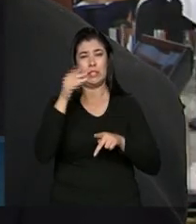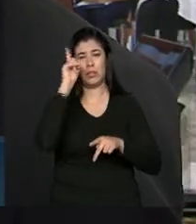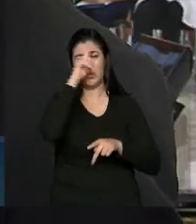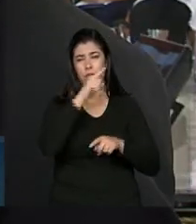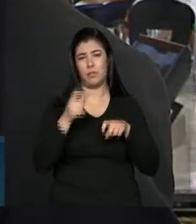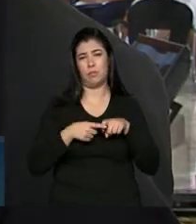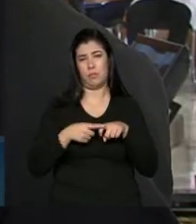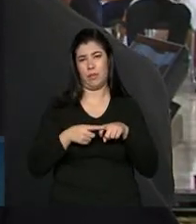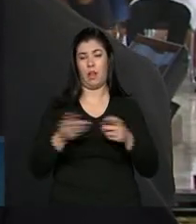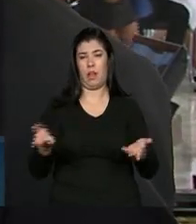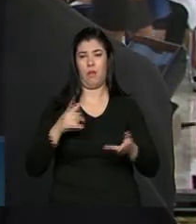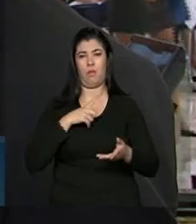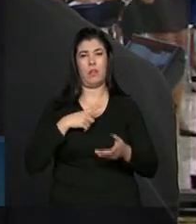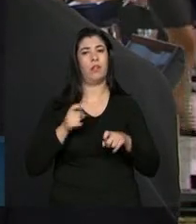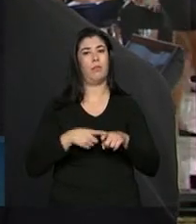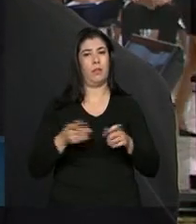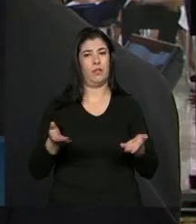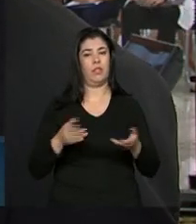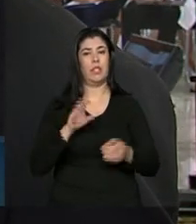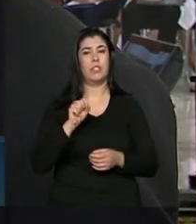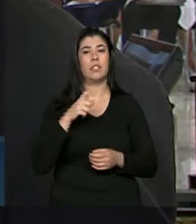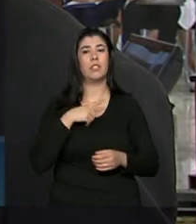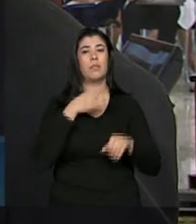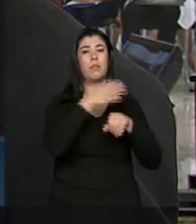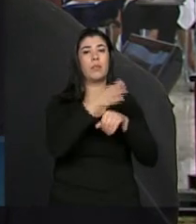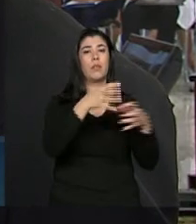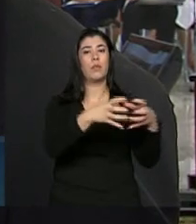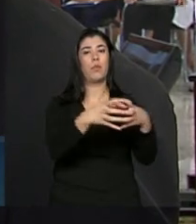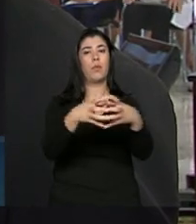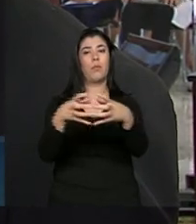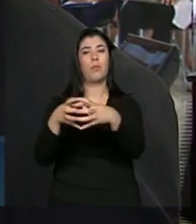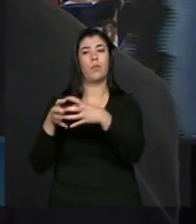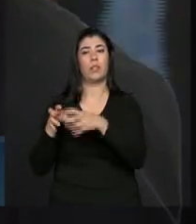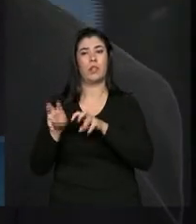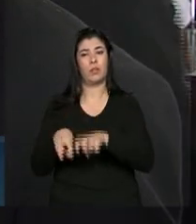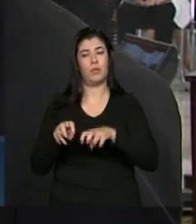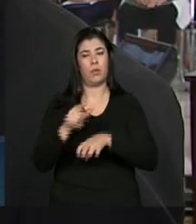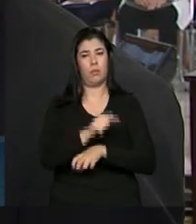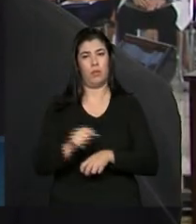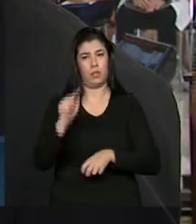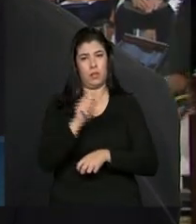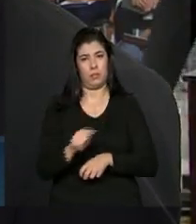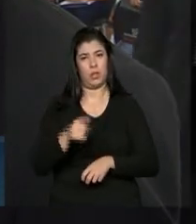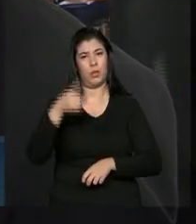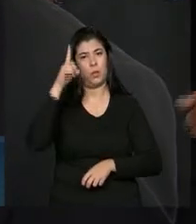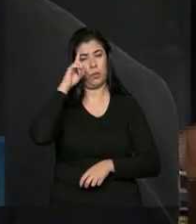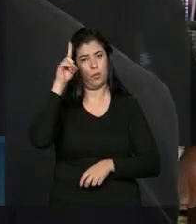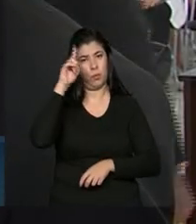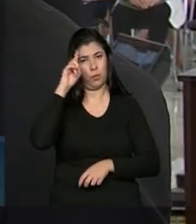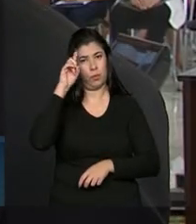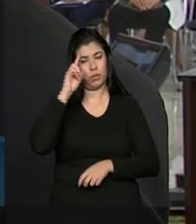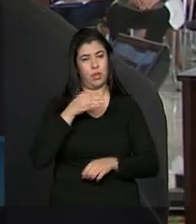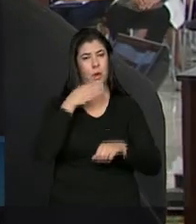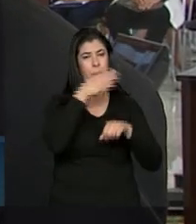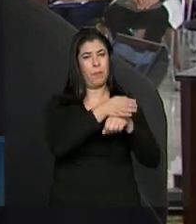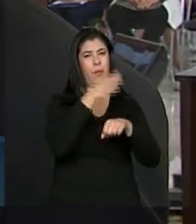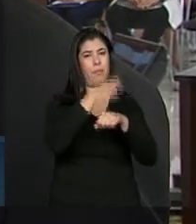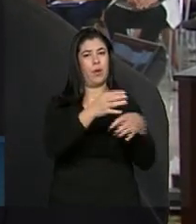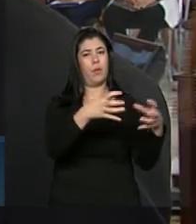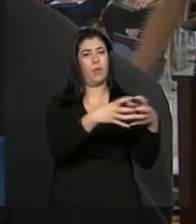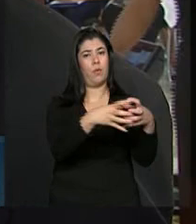têm médico. Os desafios são que nós tínhamos que atender cinco comunidades rurais durante a semana. Então, cada dia, uma comunidade é